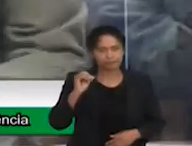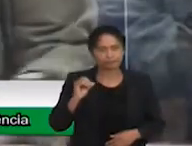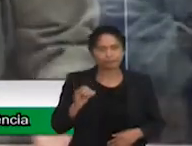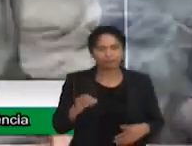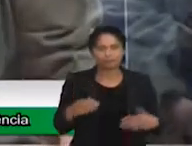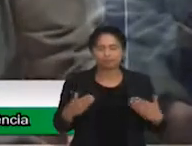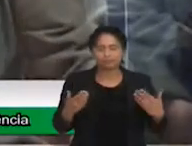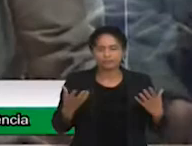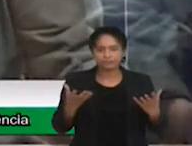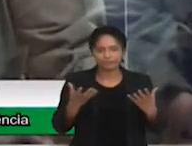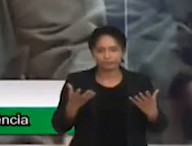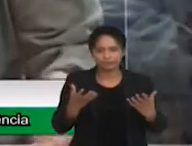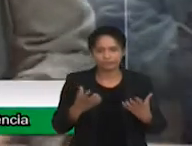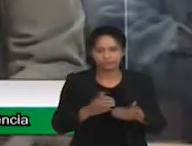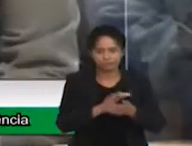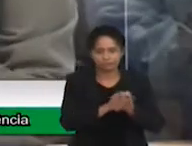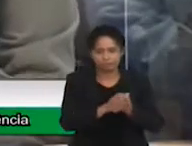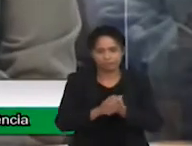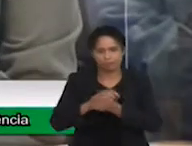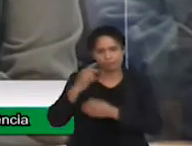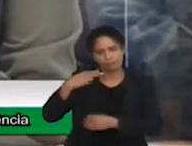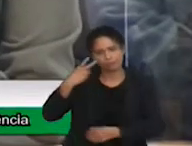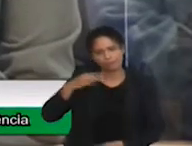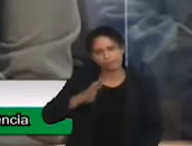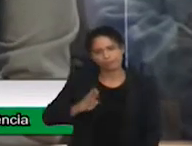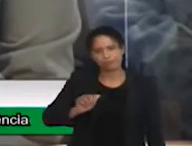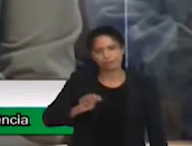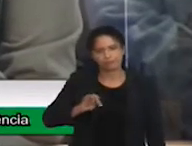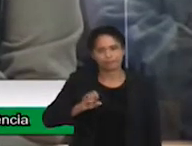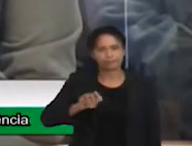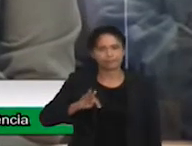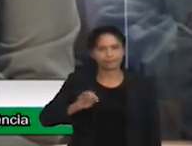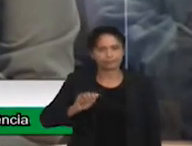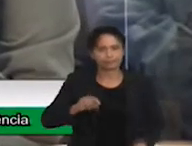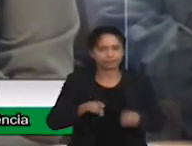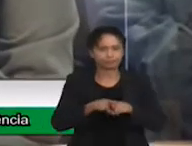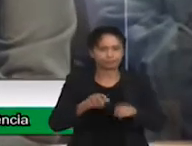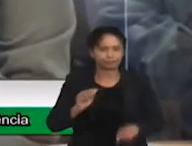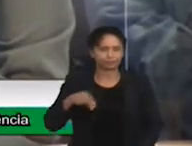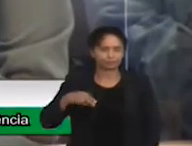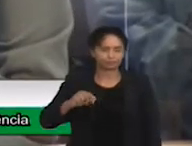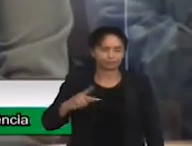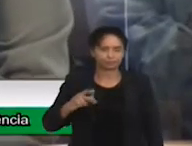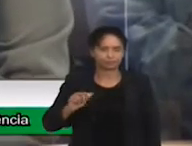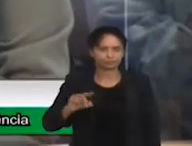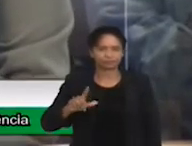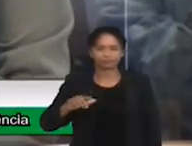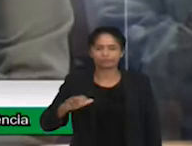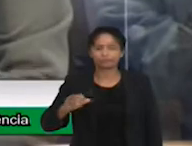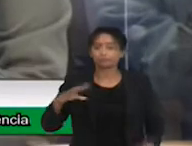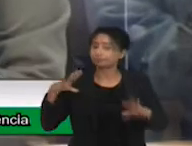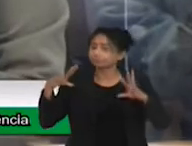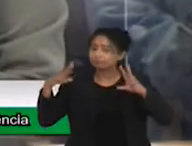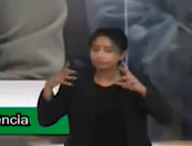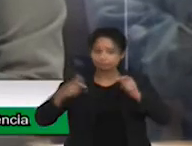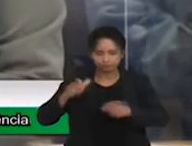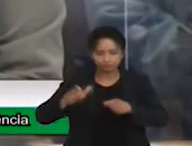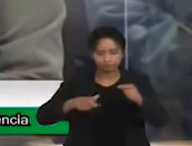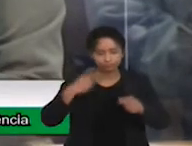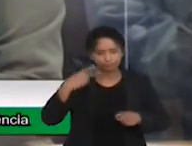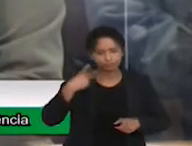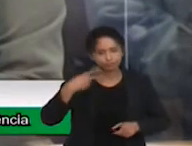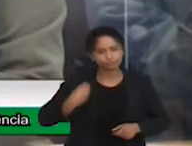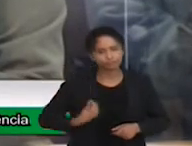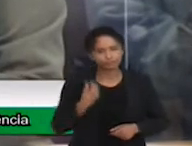o vereador Batista, o vereador Ana Paula Rossi, todas as autoridades aqui presentes. Parabéns,